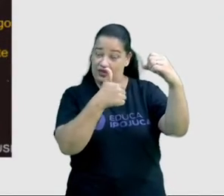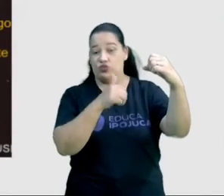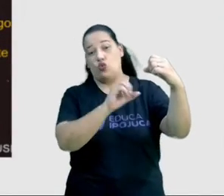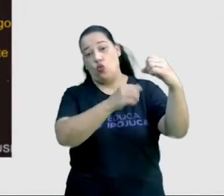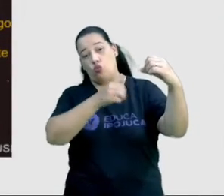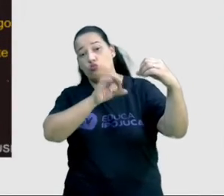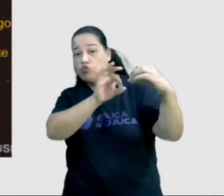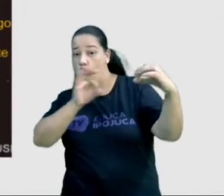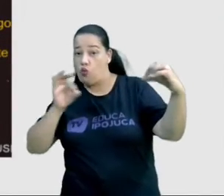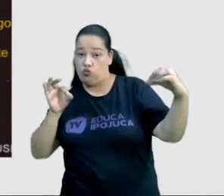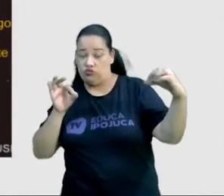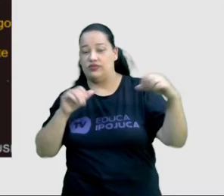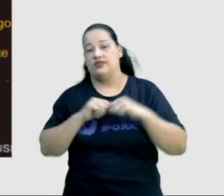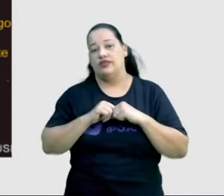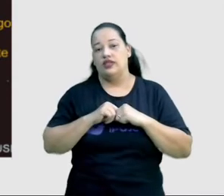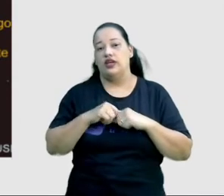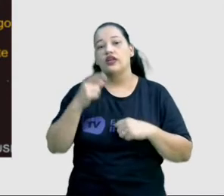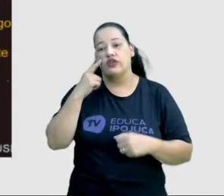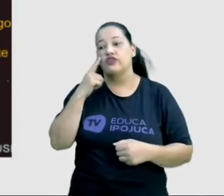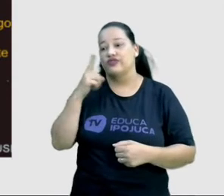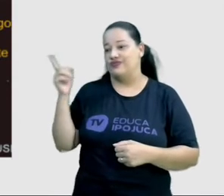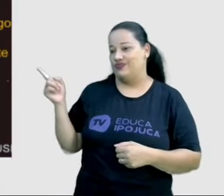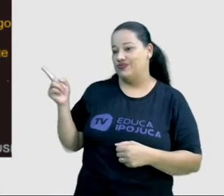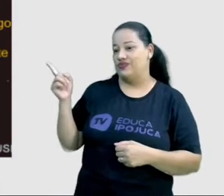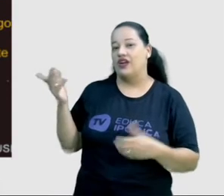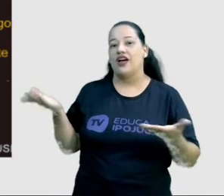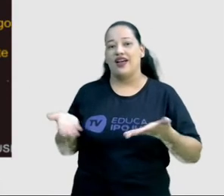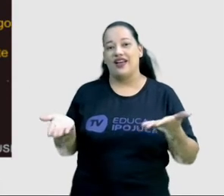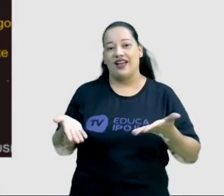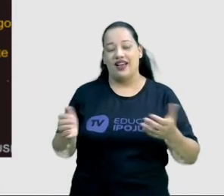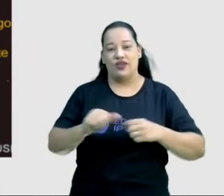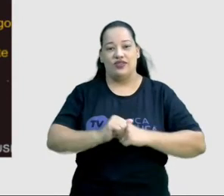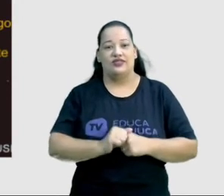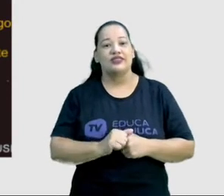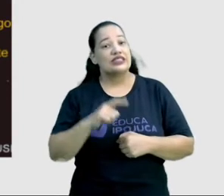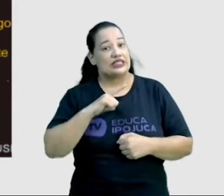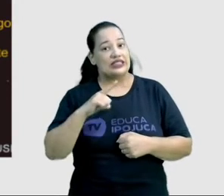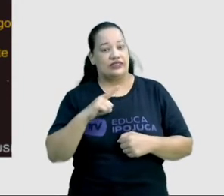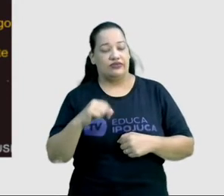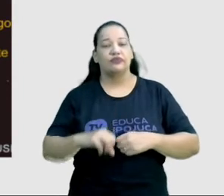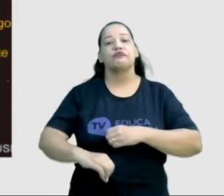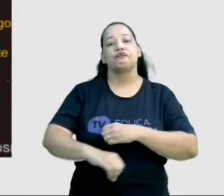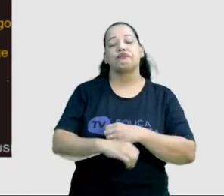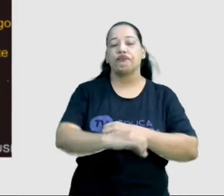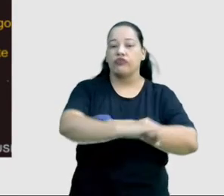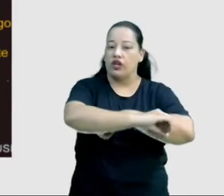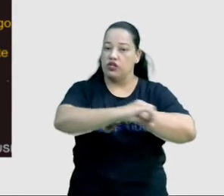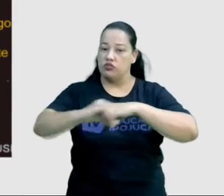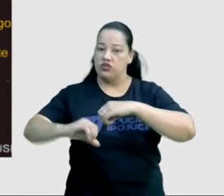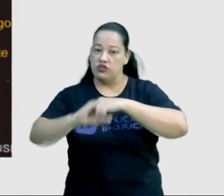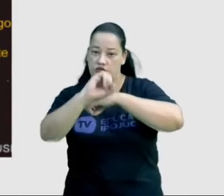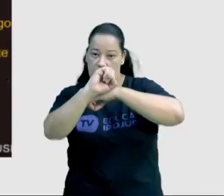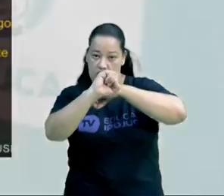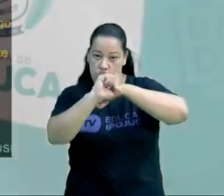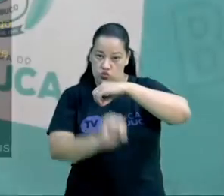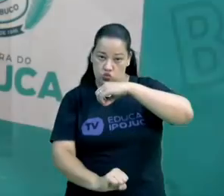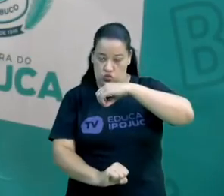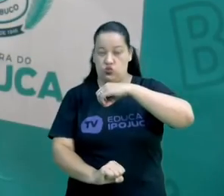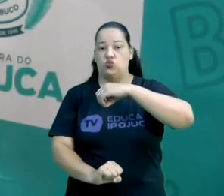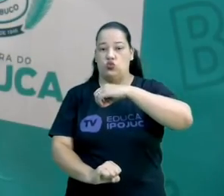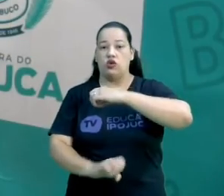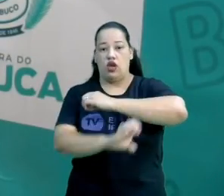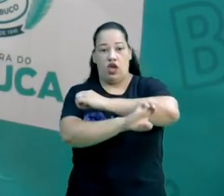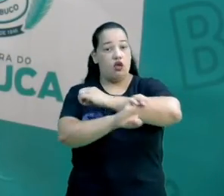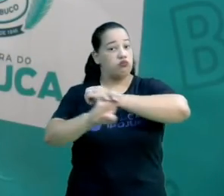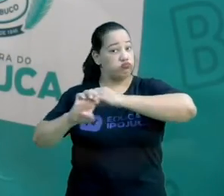hemisfério sul, que a gente fica abaixo da linha do Equador. Então, todos os países que ficam abaixo da linha do Equador, eles fazem